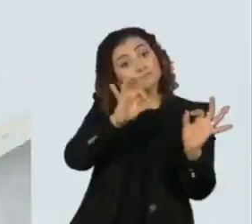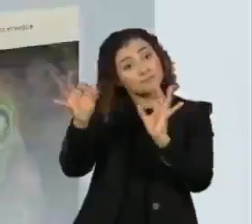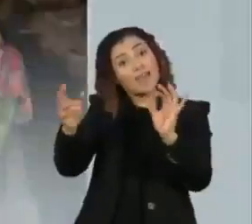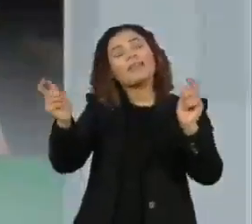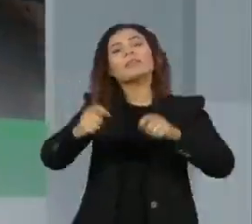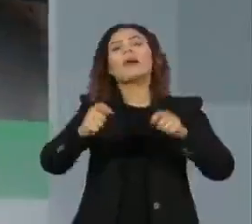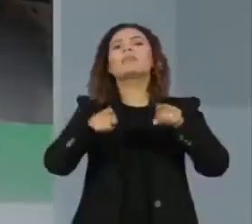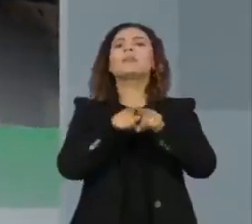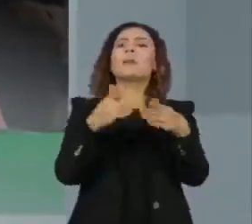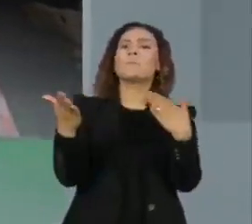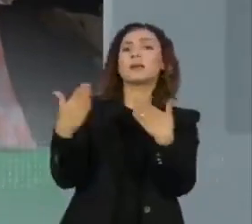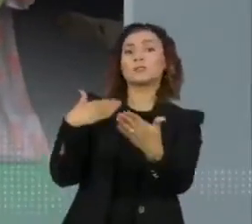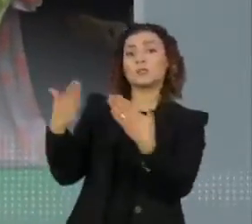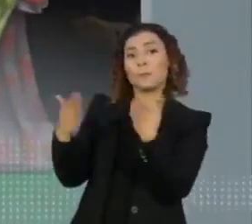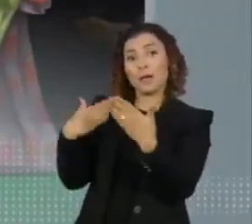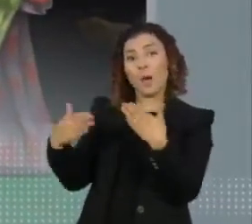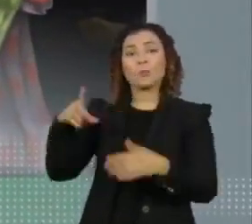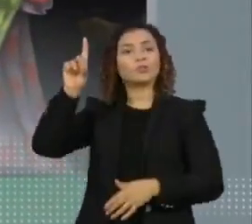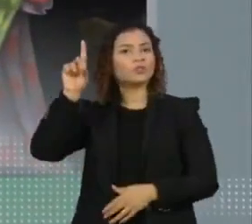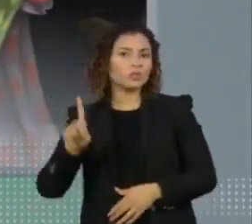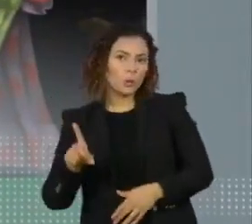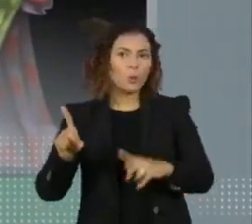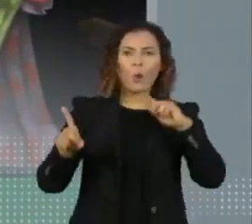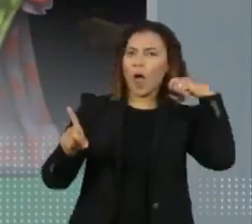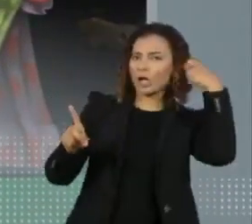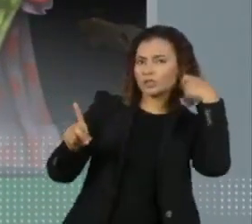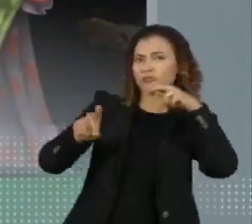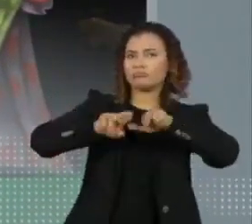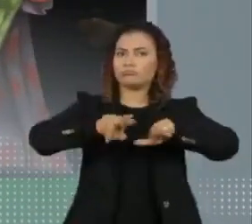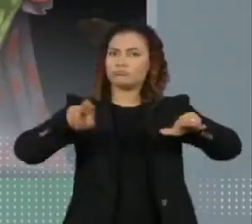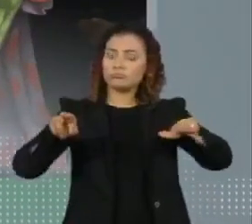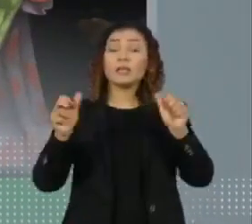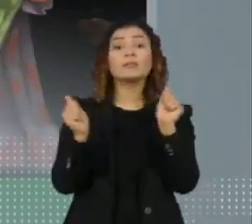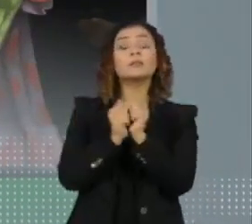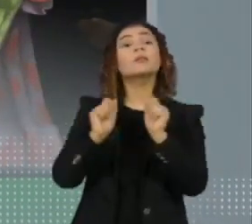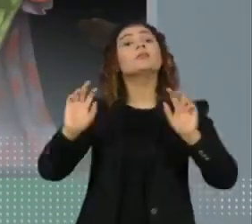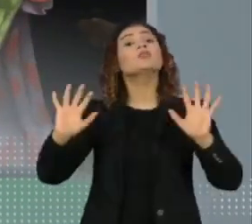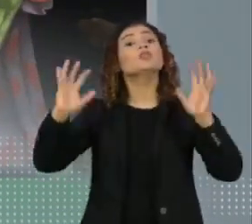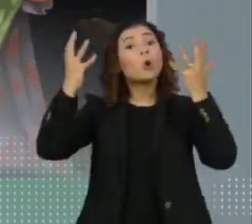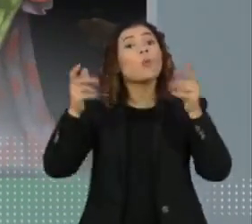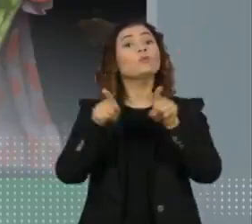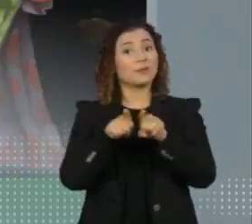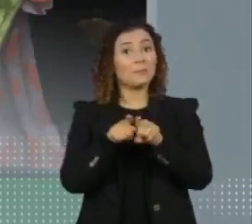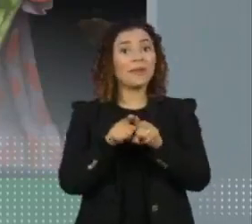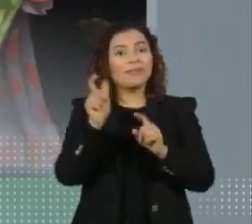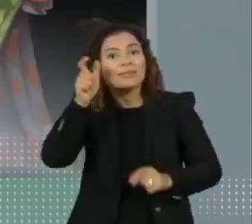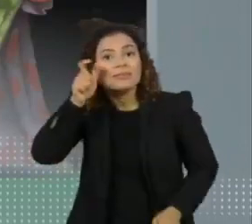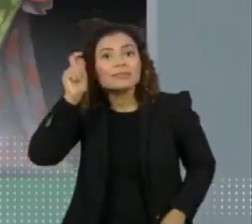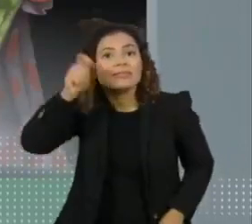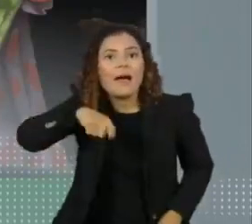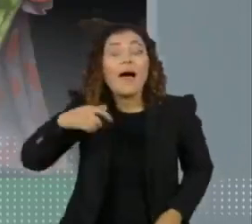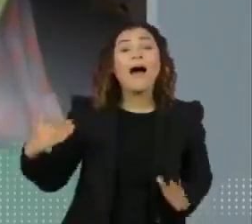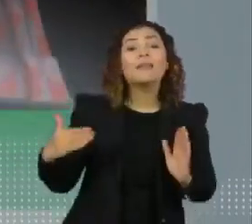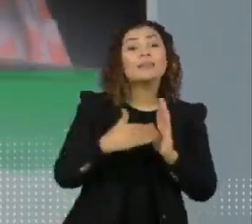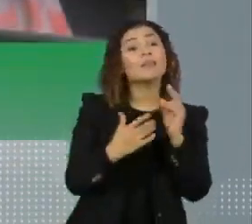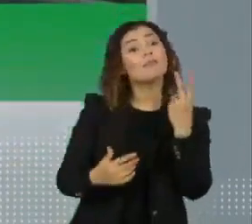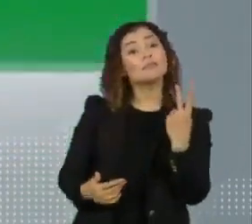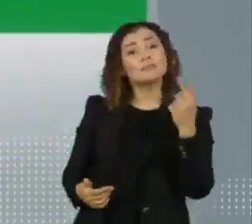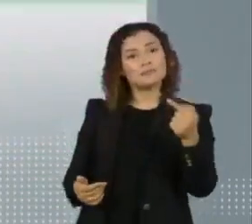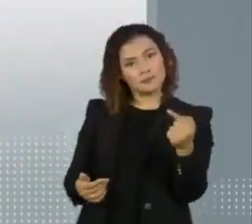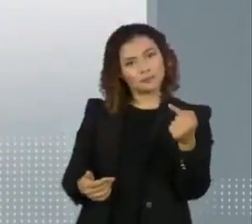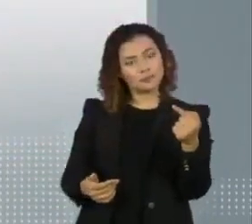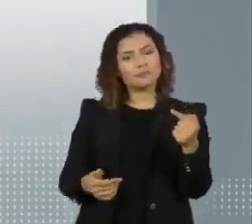pode ver bate-papos com diretores e artistas, além de shows musicais. O festival vai até o dia 27.